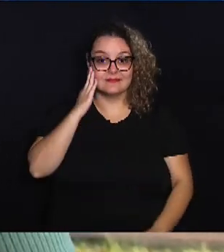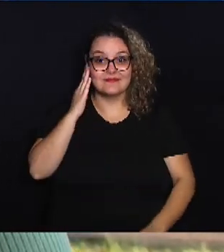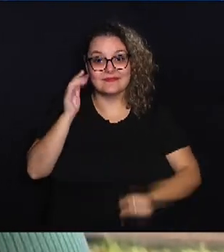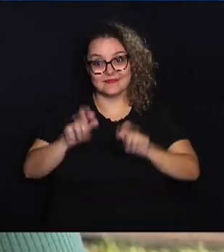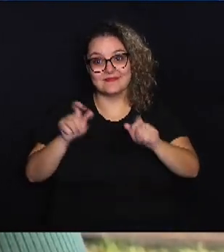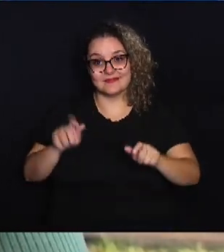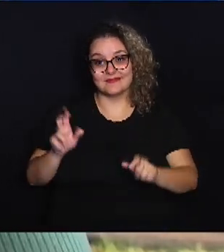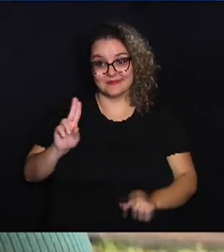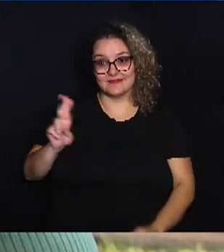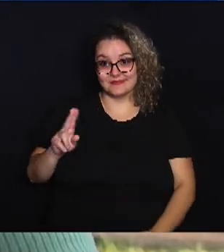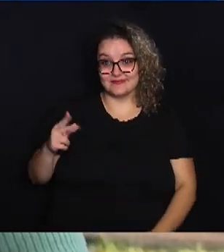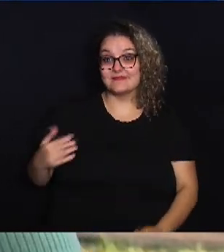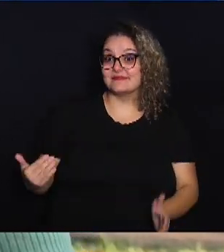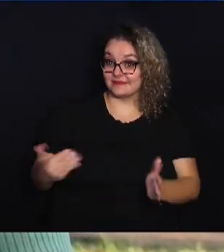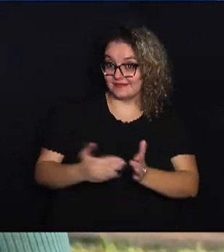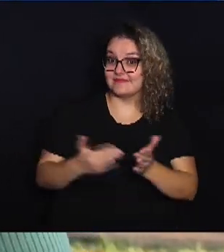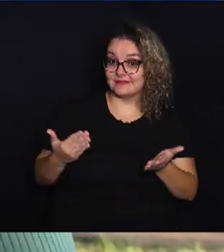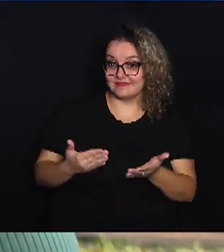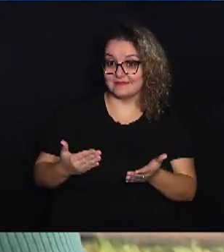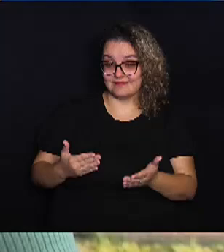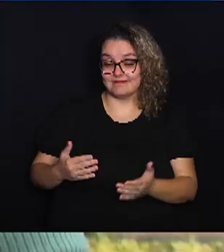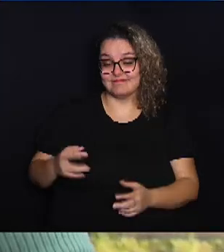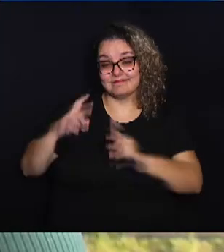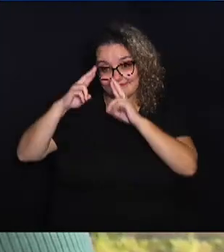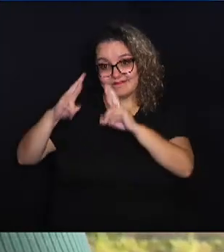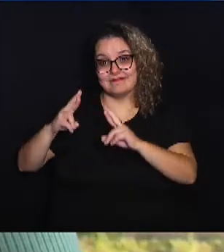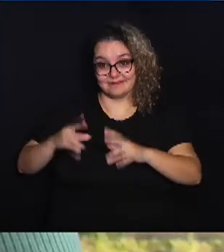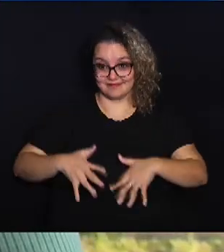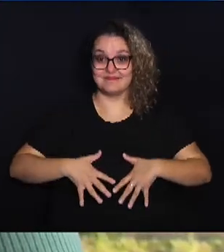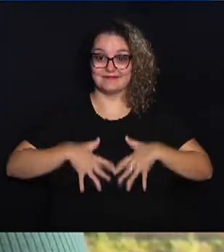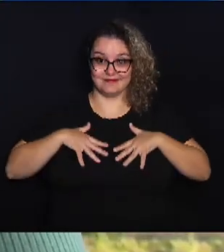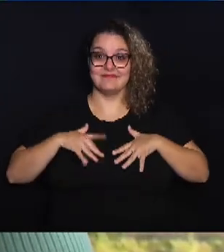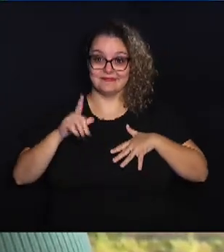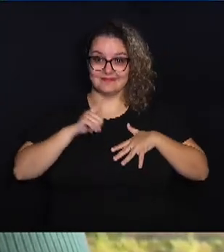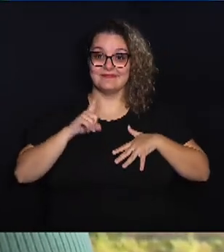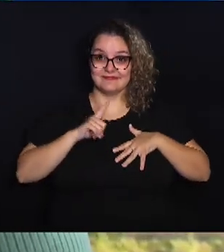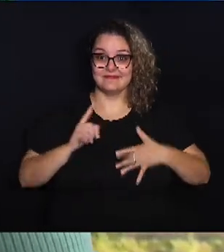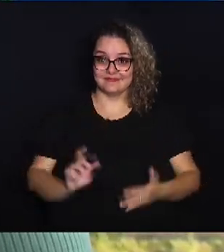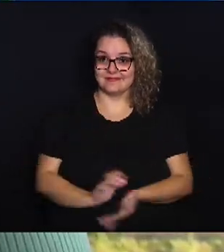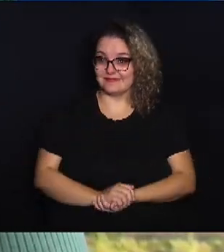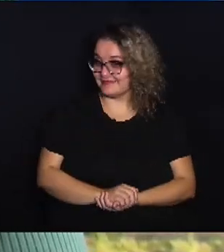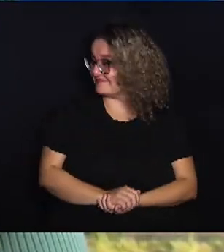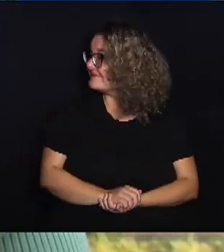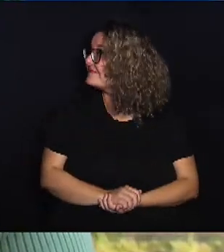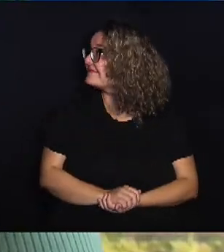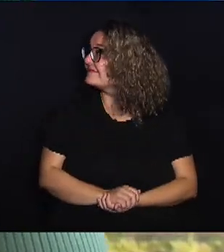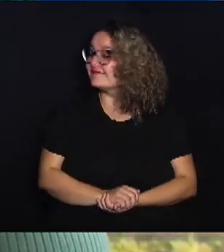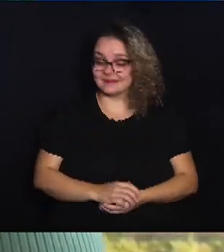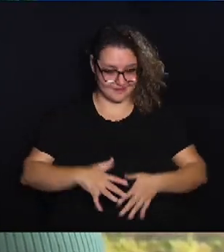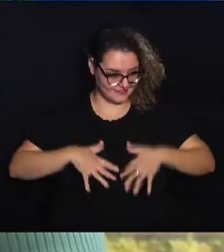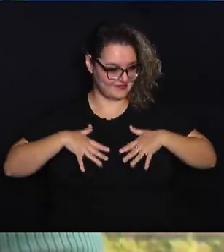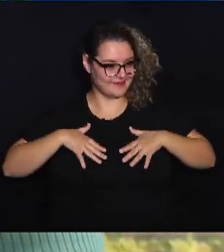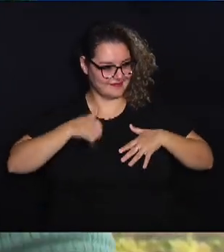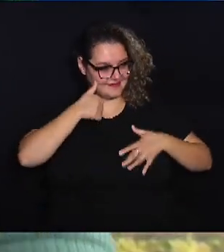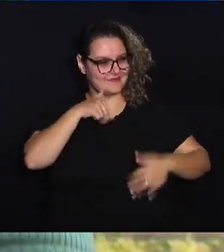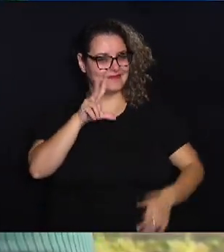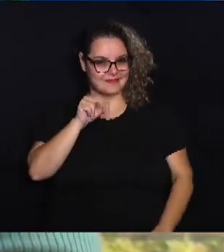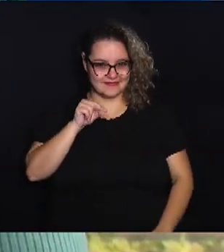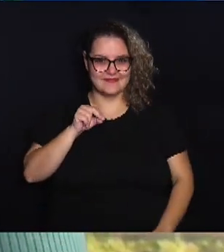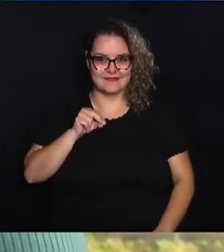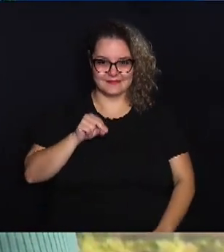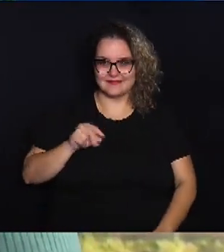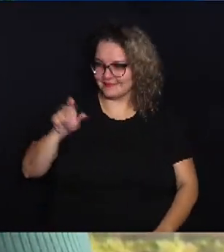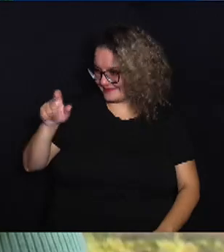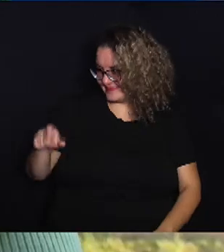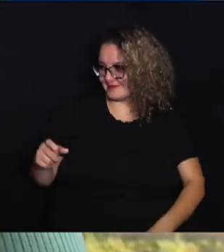levam o nome dela até hoje em consideração é o maior orgulho que a gente pode ter. Orgulho da avó. Ela me